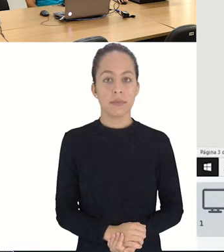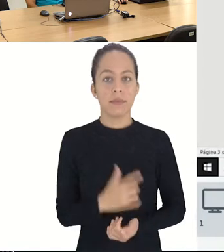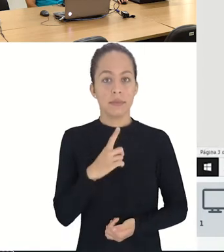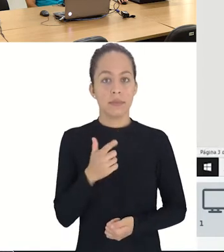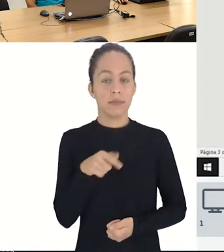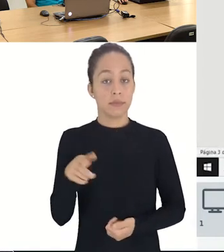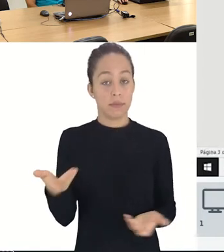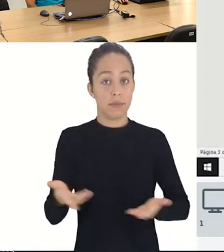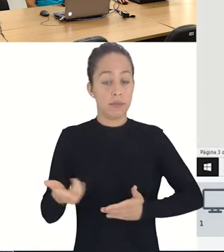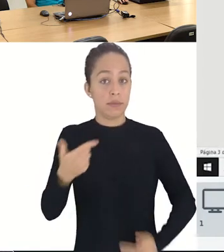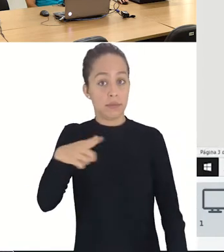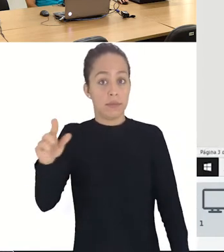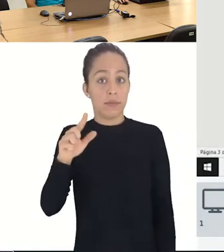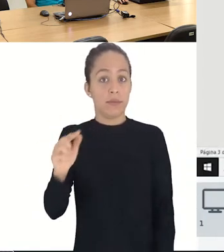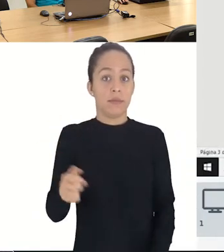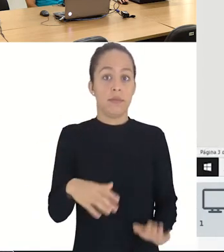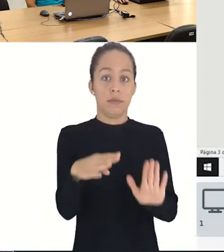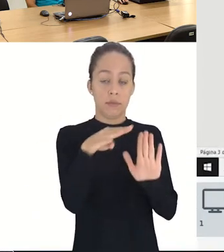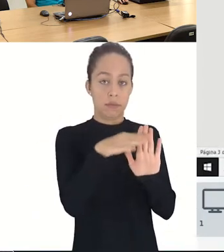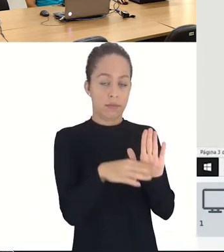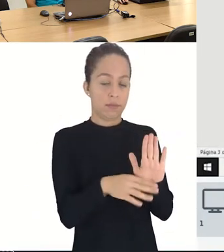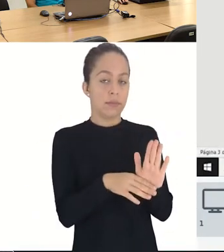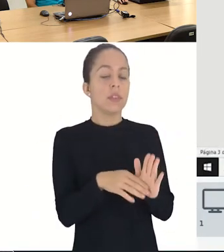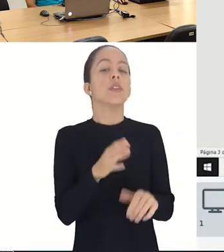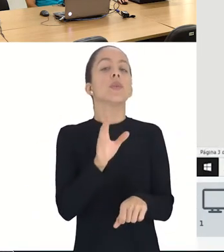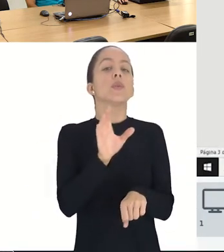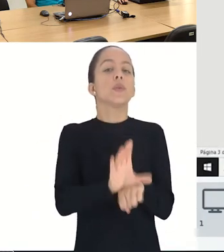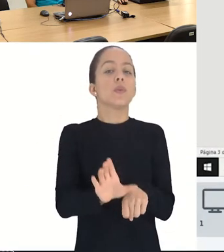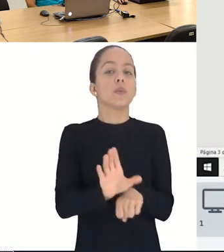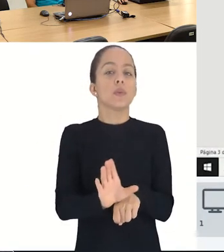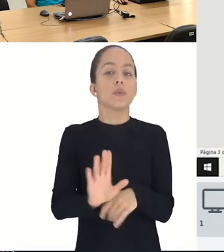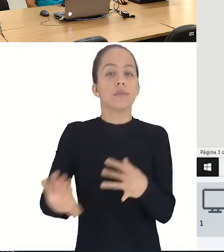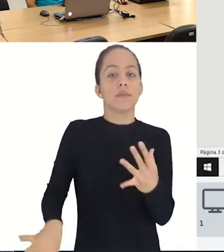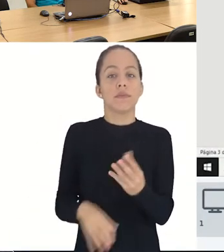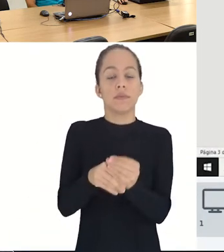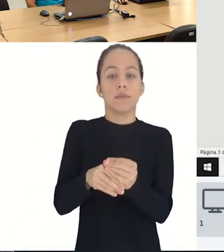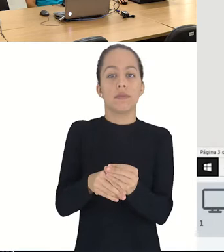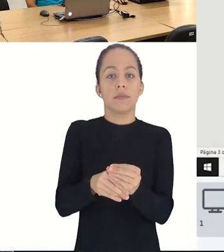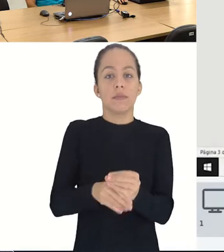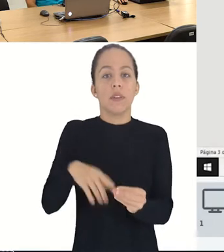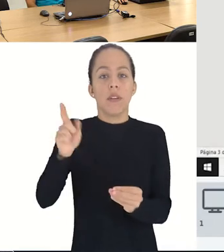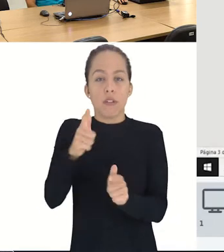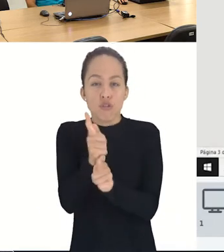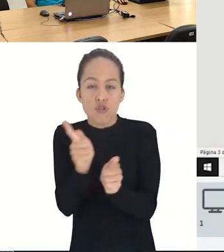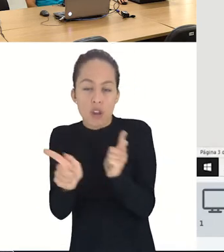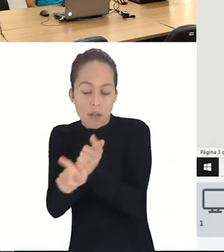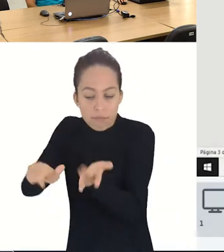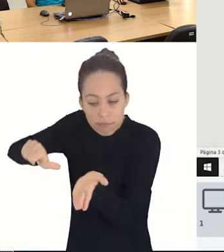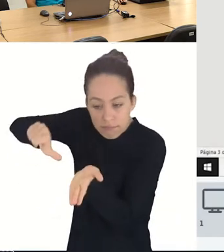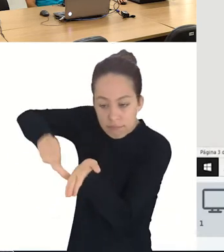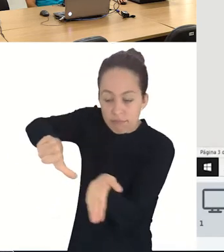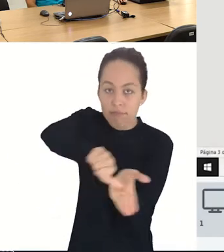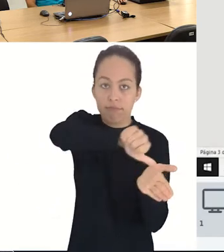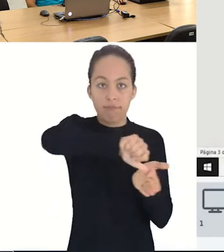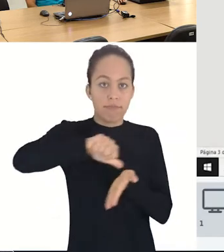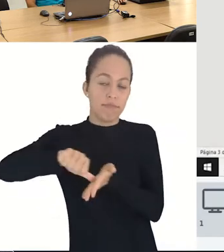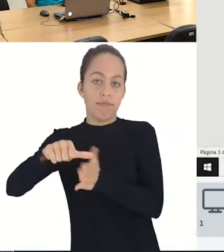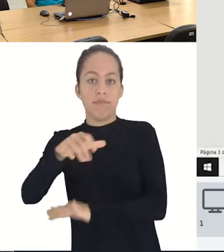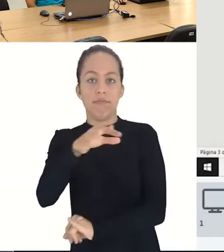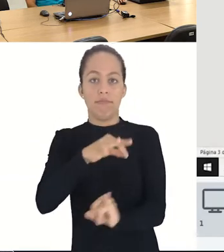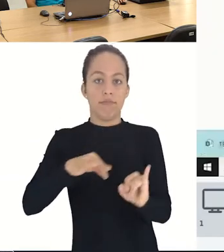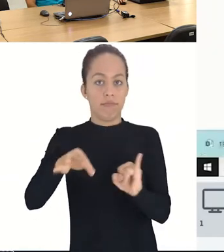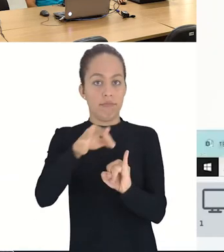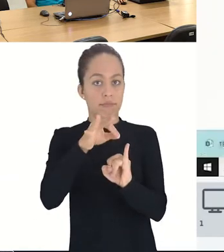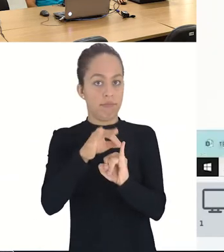Seguindo o nosso roteiro, o próximo curso é técnico subsequente em geoprocessamento noturno do